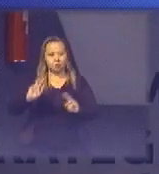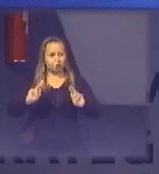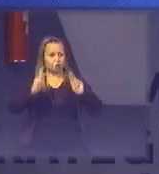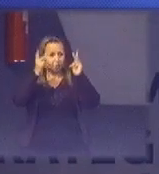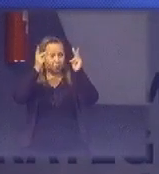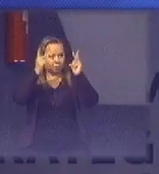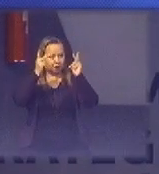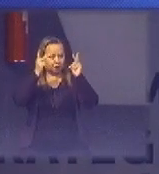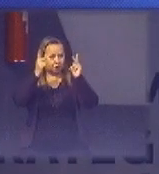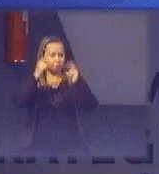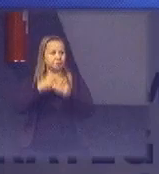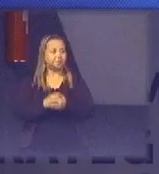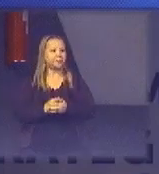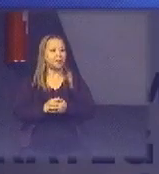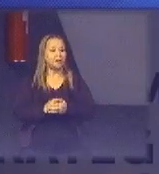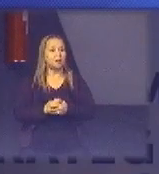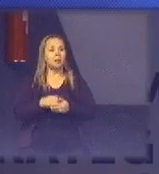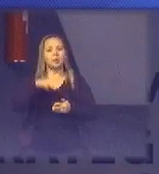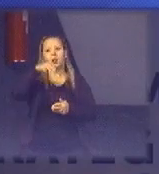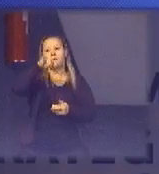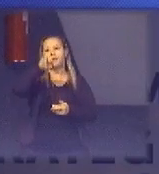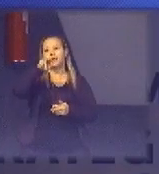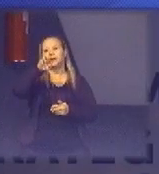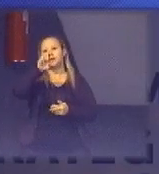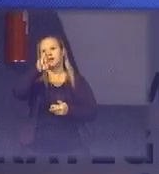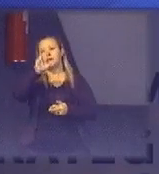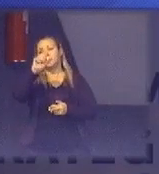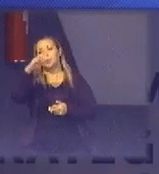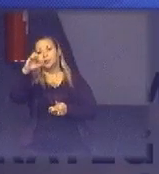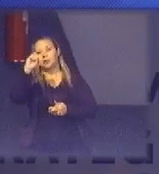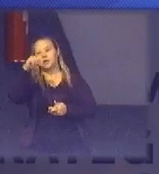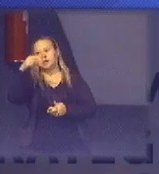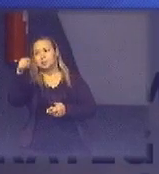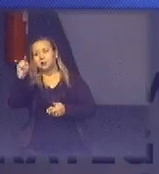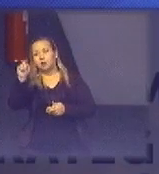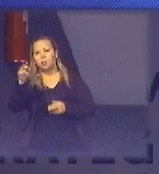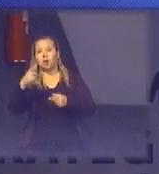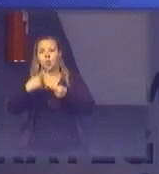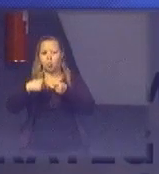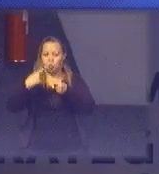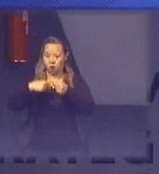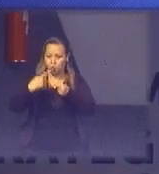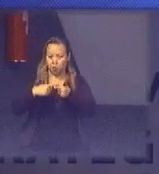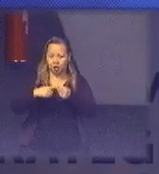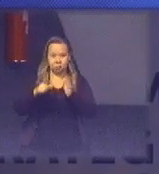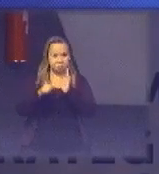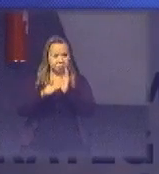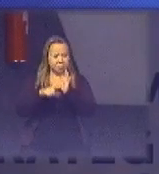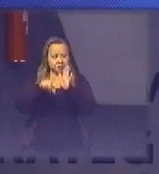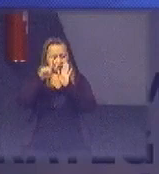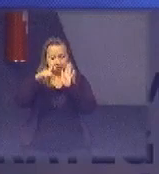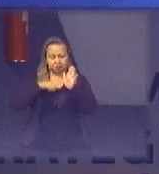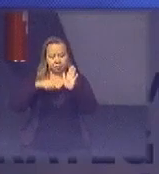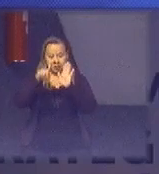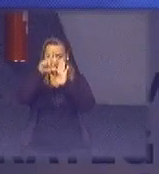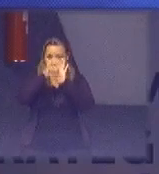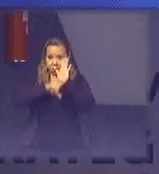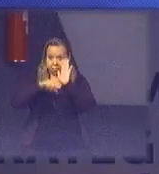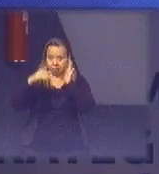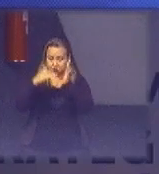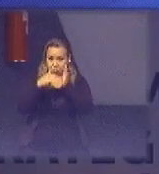para mineração urbana então no Brasil a gente já identificou a gente tem a última listagem publicada pela BDI